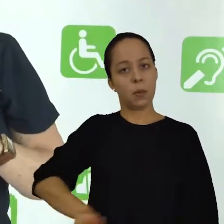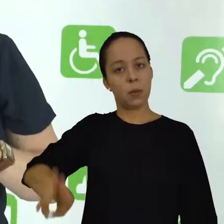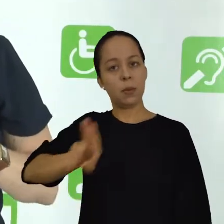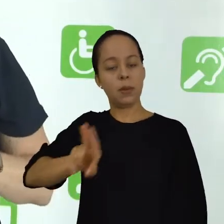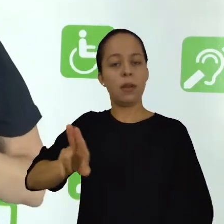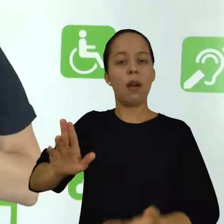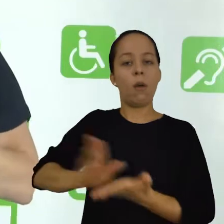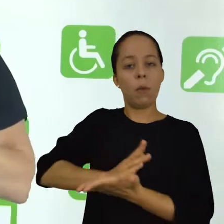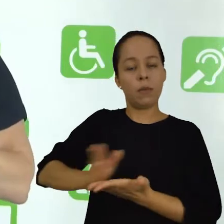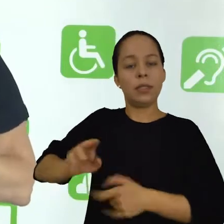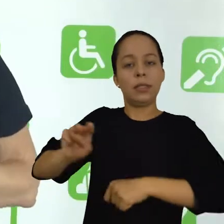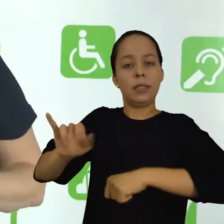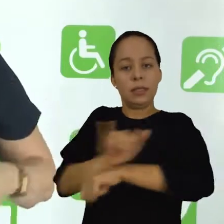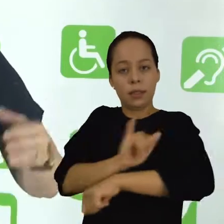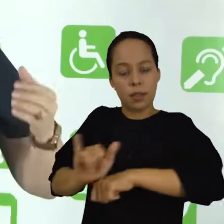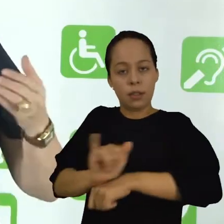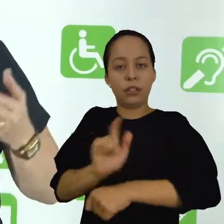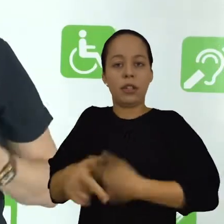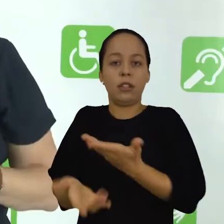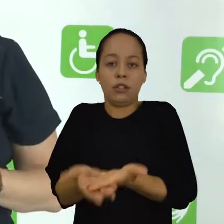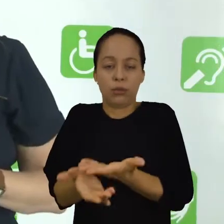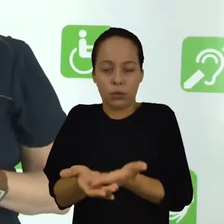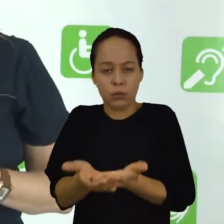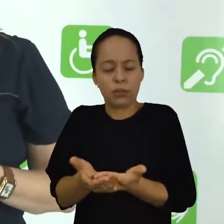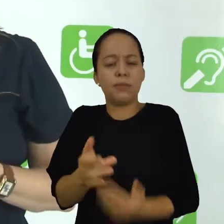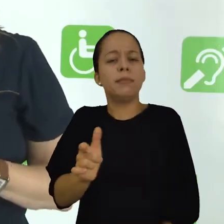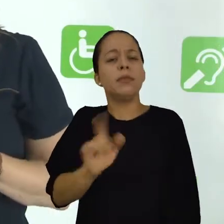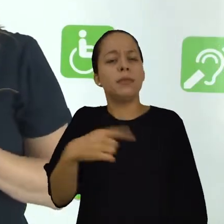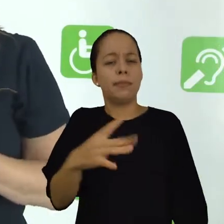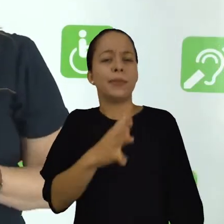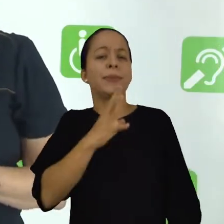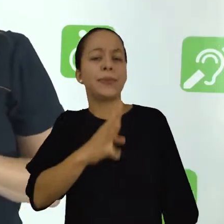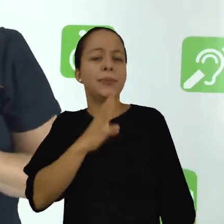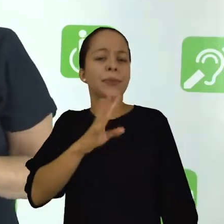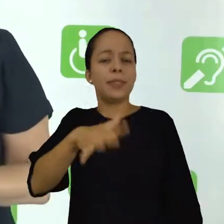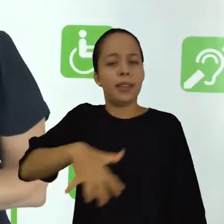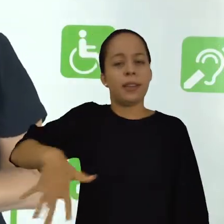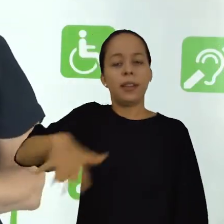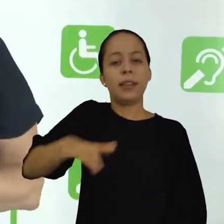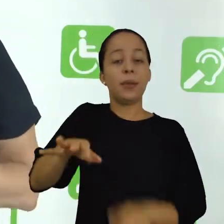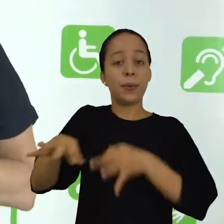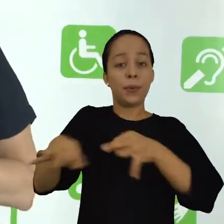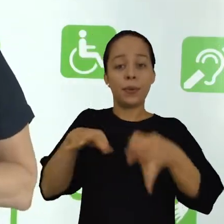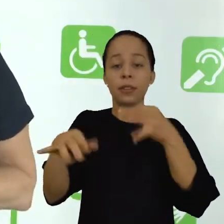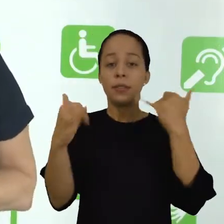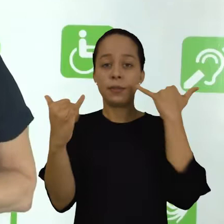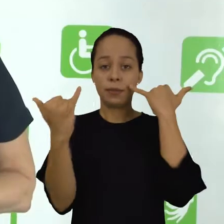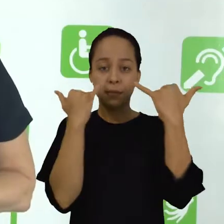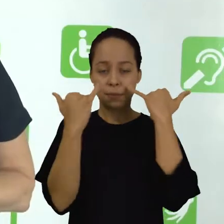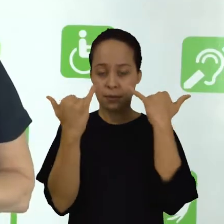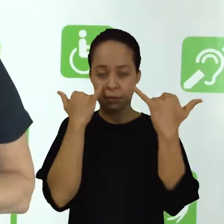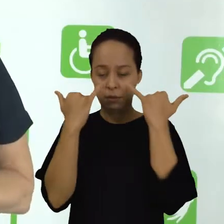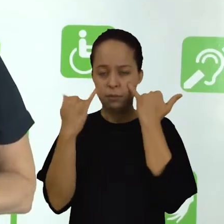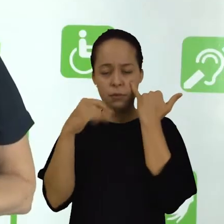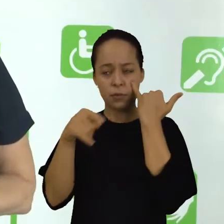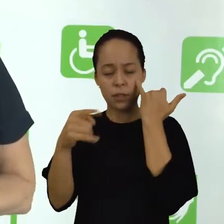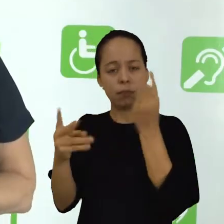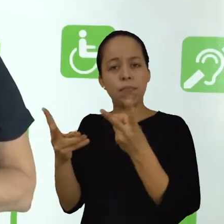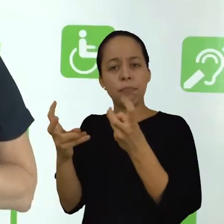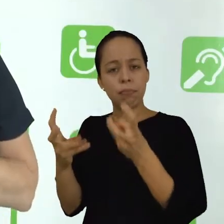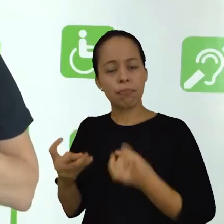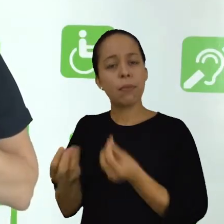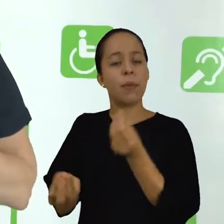utilizando algumas estratégias de estudo que são muito conhecidas na organização de informações